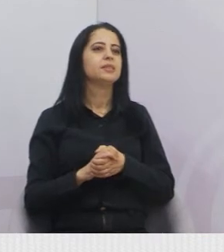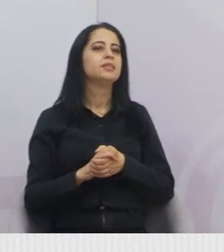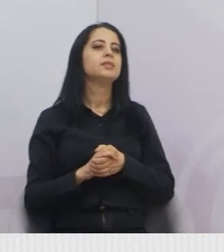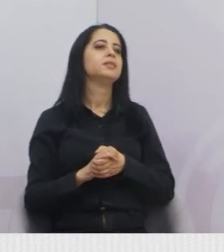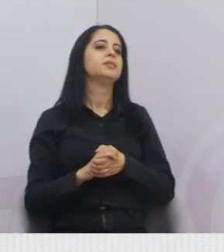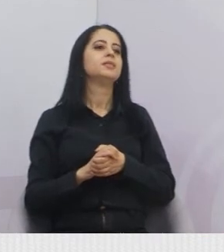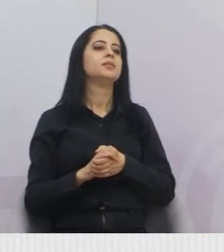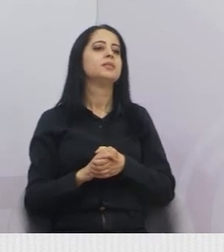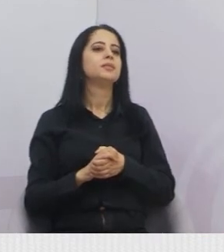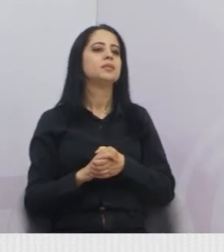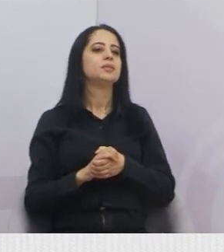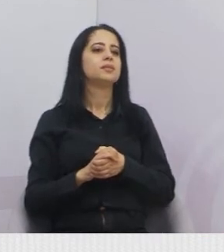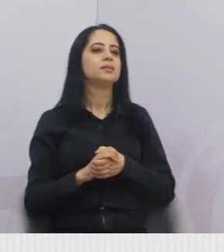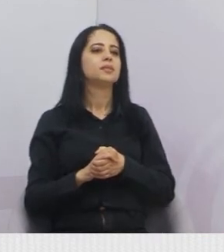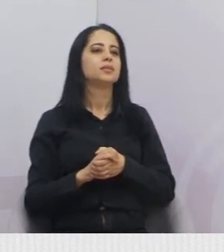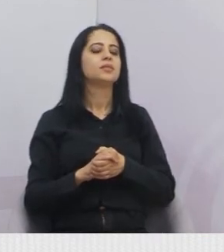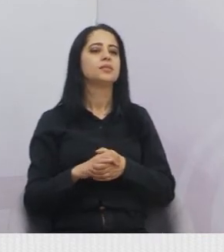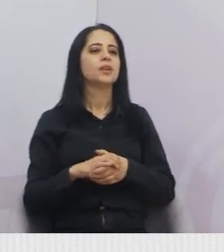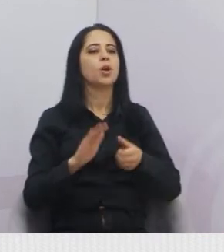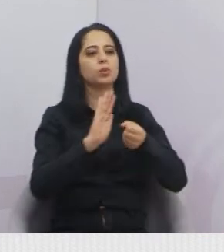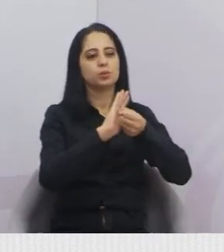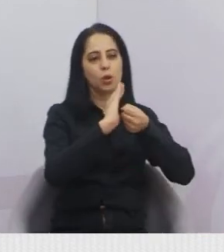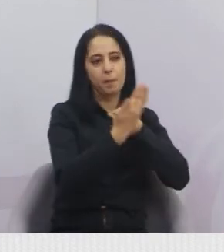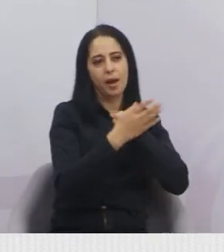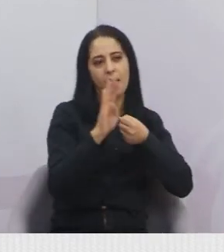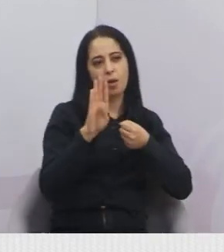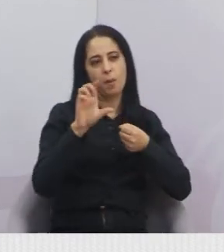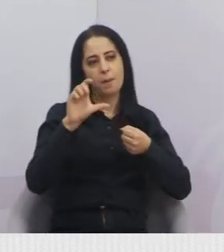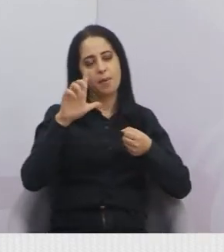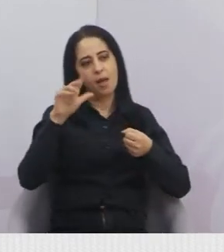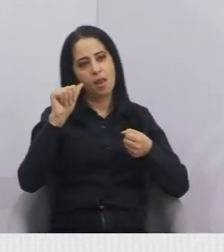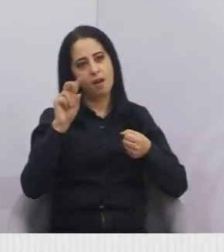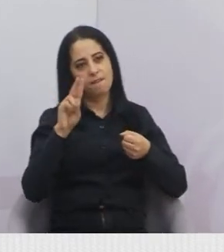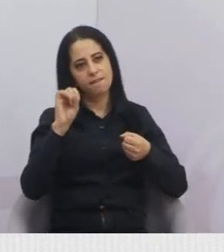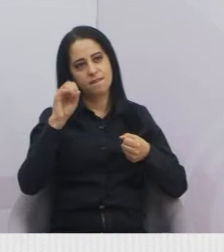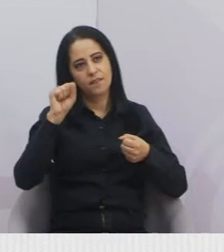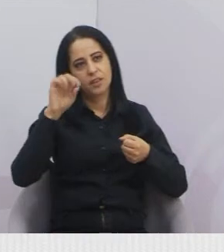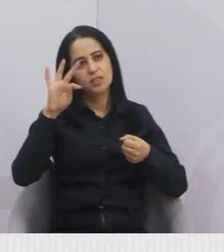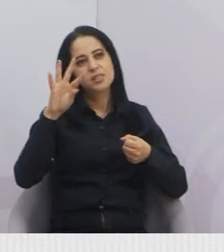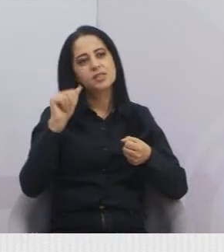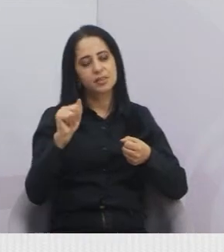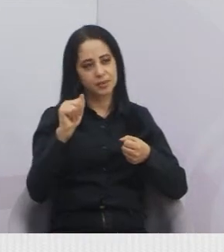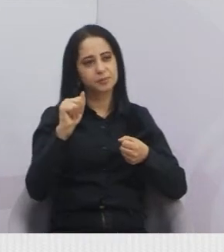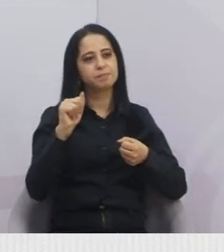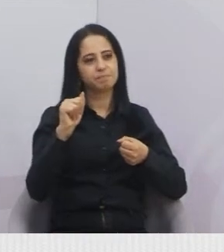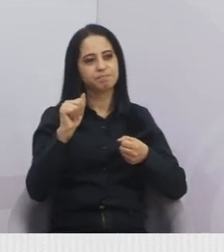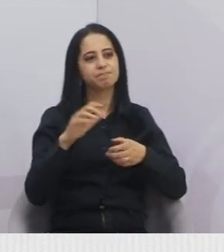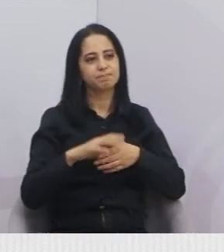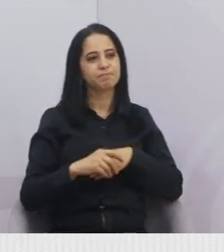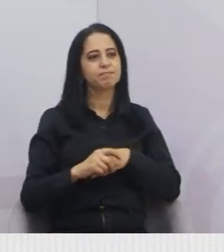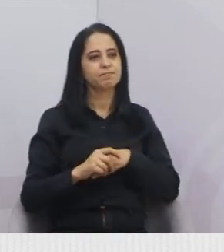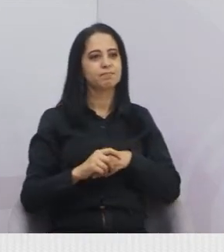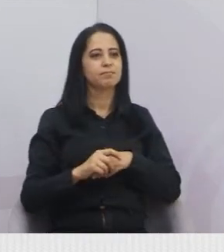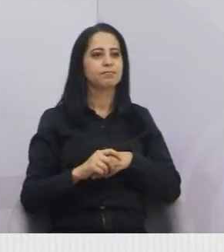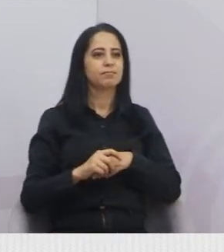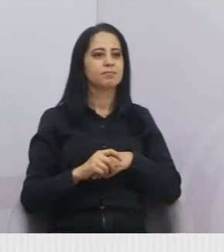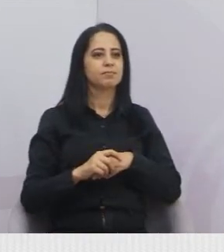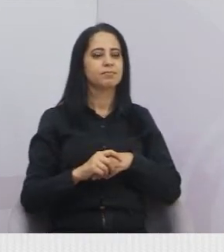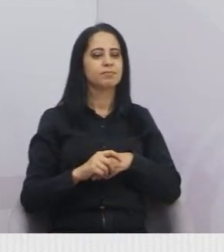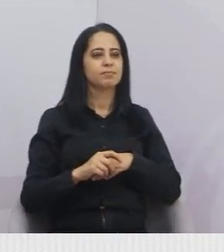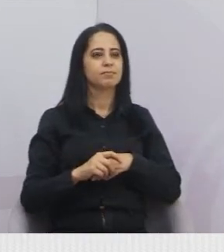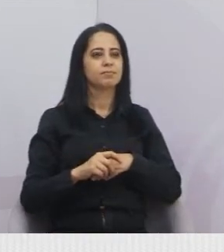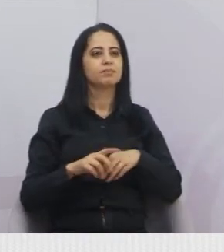Isso aí eu estou lá, ainda lá no Bela Vista, mostrando algumas fotos, agradecer a solicitação e esperar o